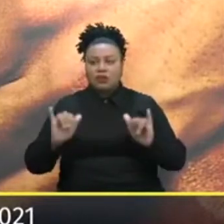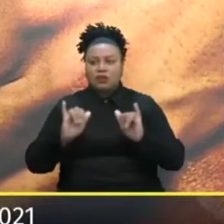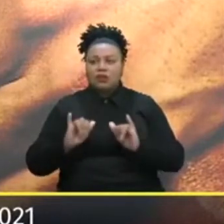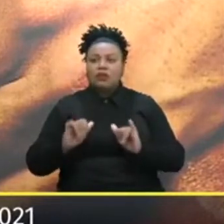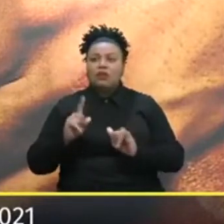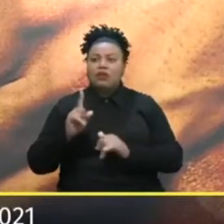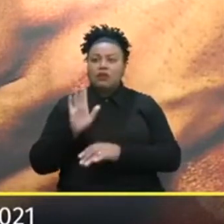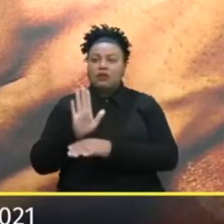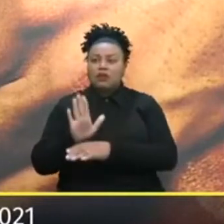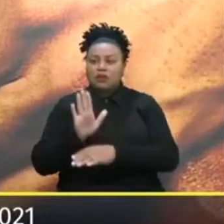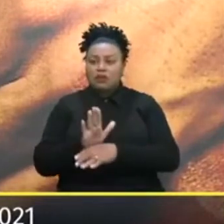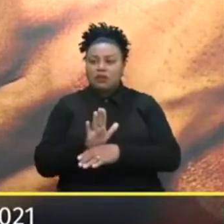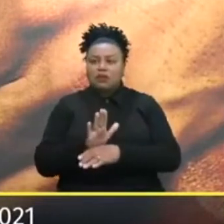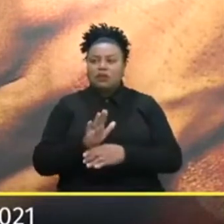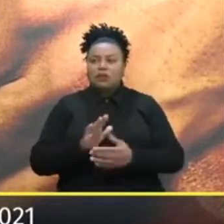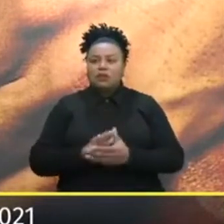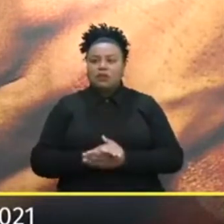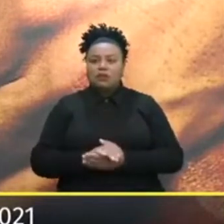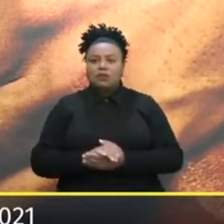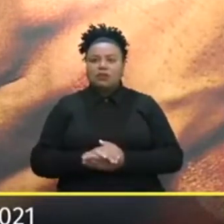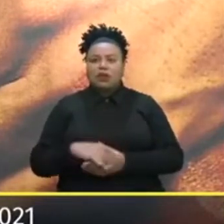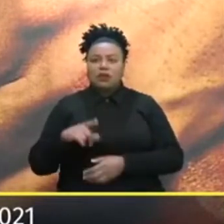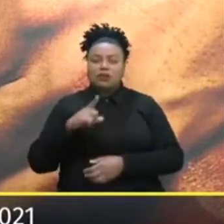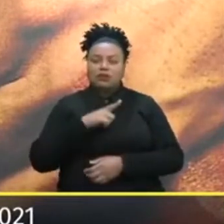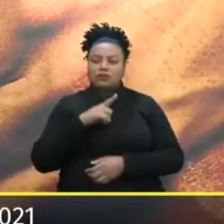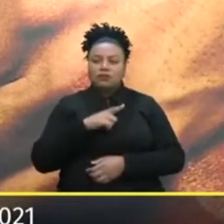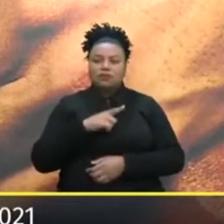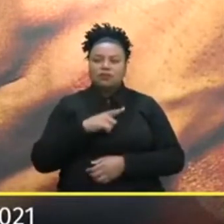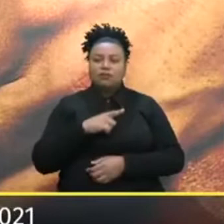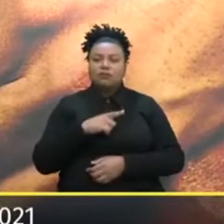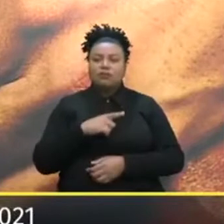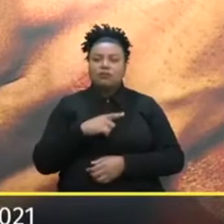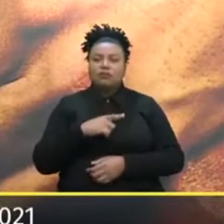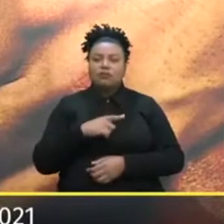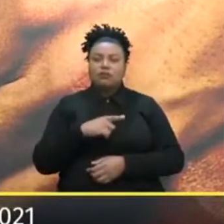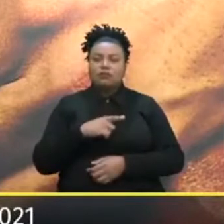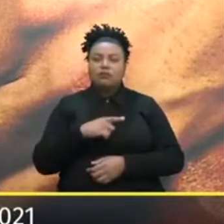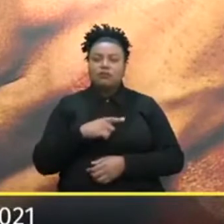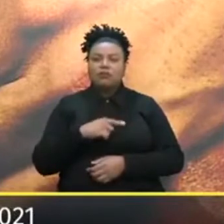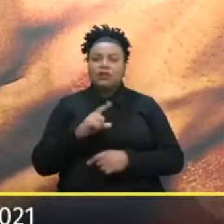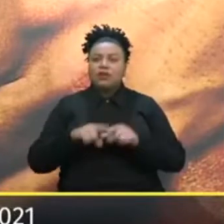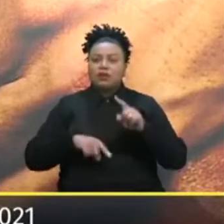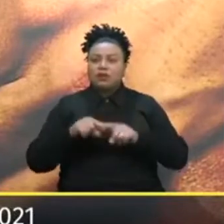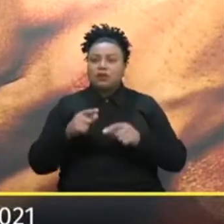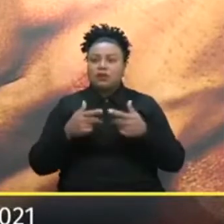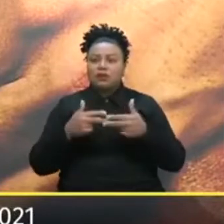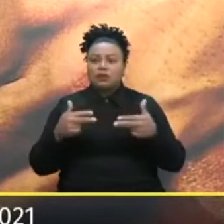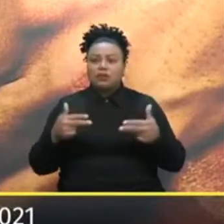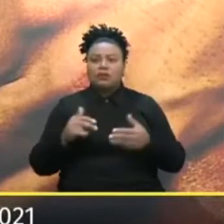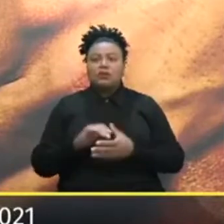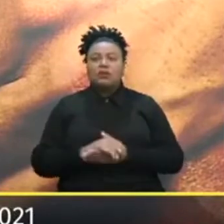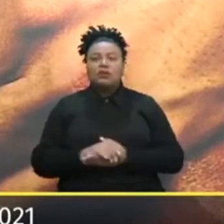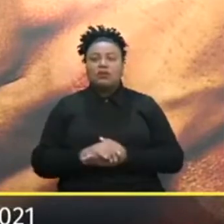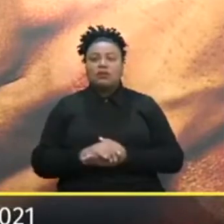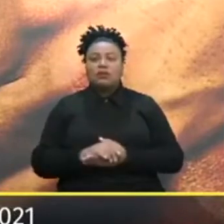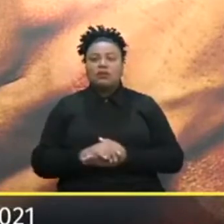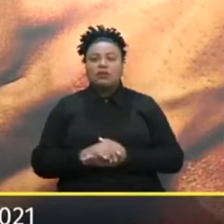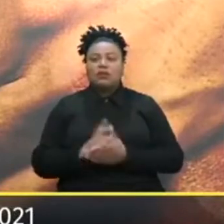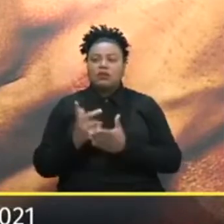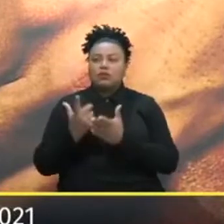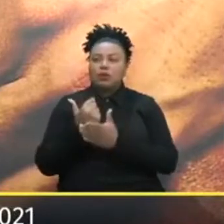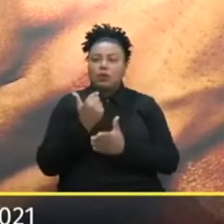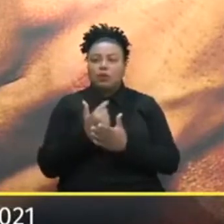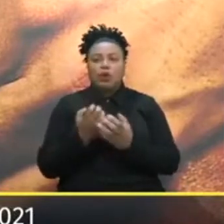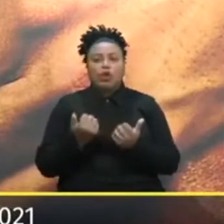De solidariedade Campanhas de distribuição De alimentos De equipamentos Como os equipamentos A gente